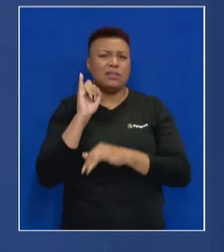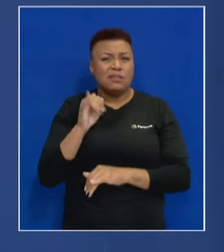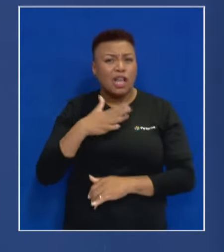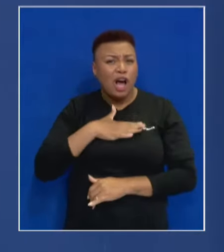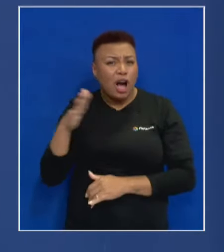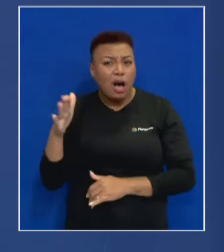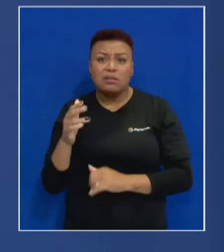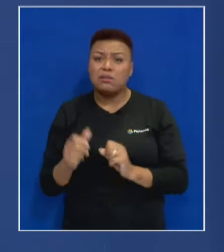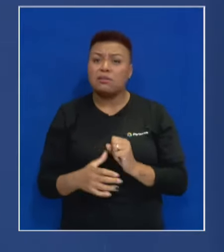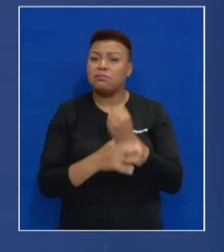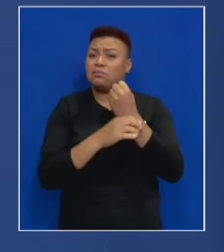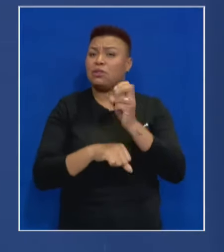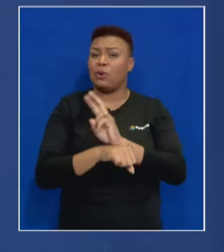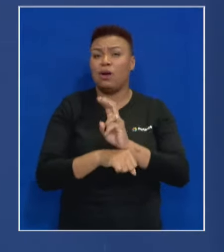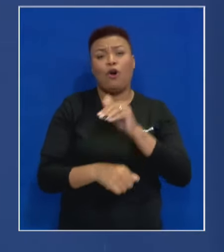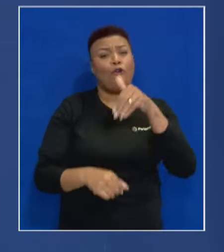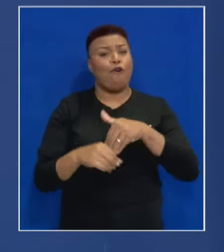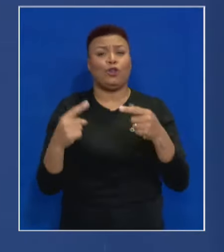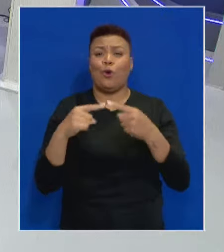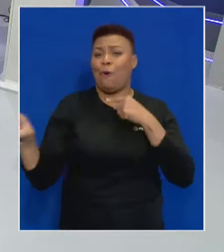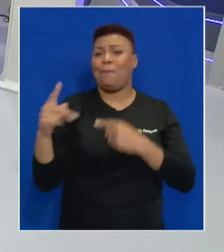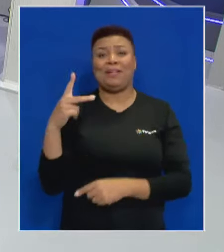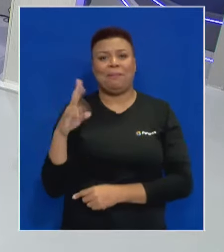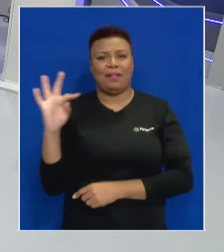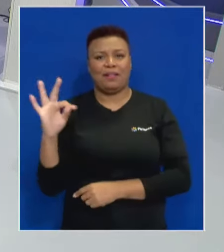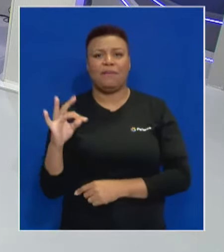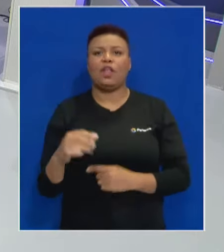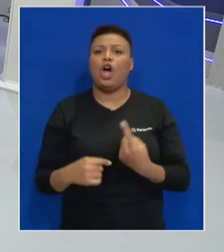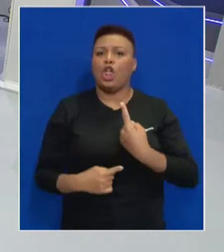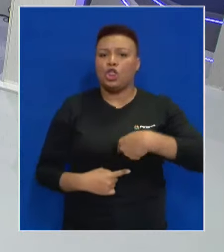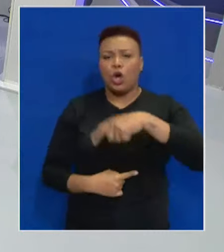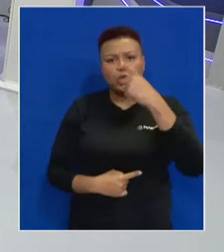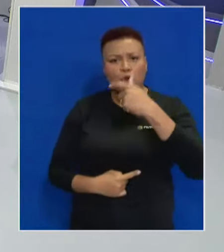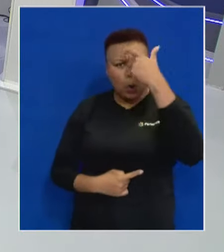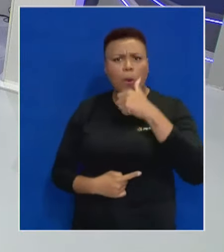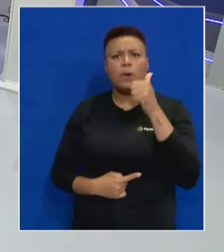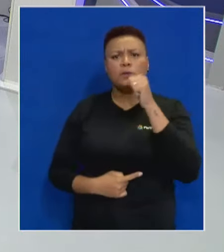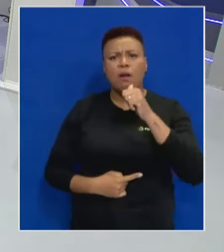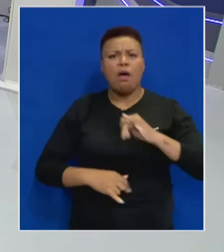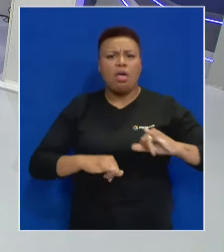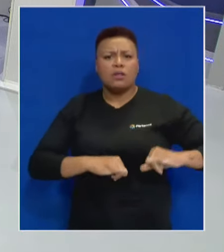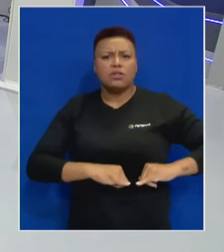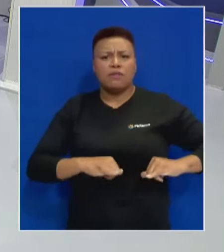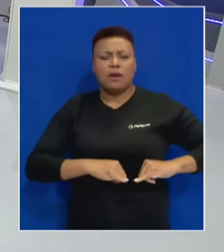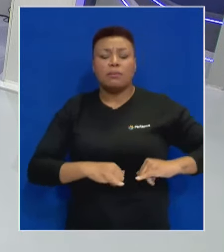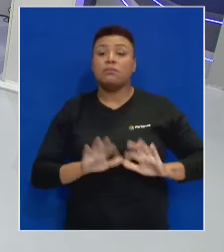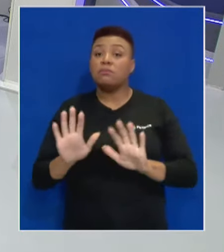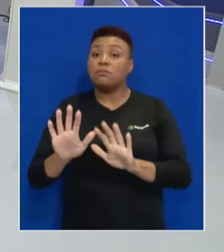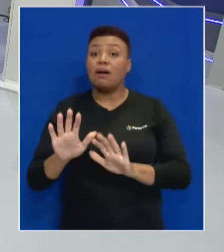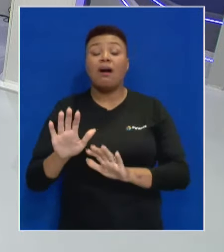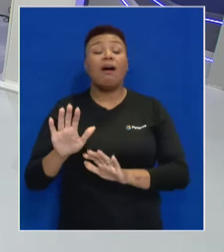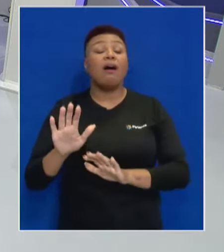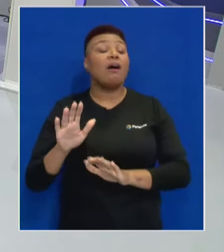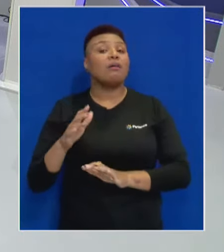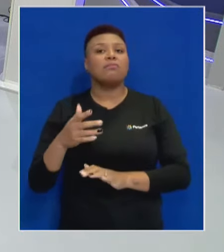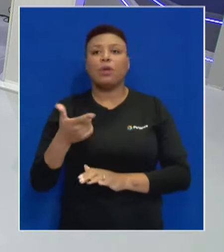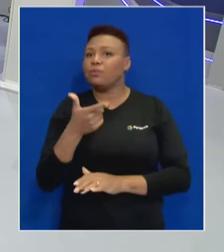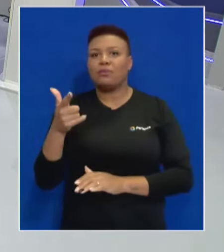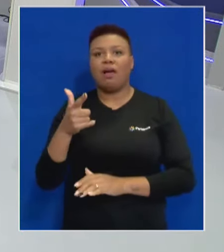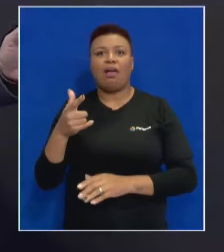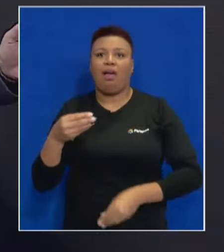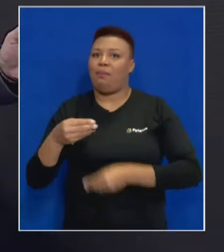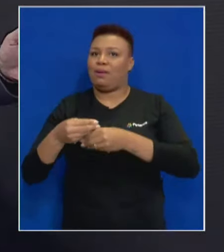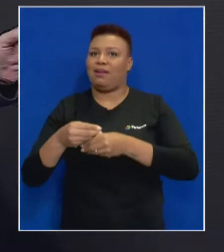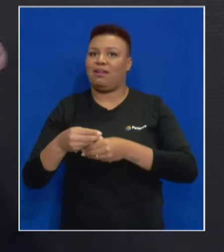não gosta de segurança, o seu voto não é no PT. Nós somos mulheres, sofremos muito... Não, candidato, não tem réplica.